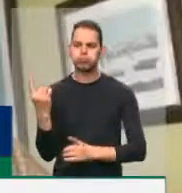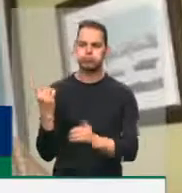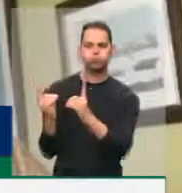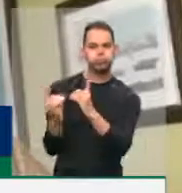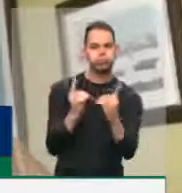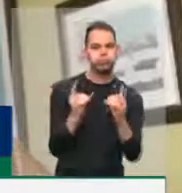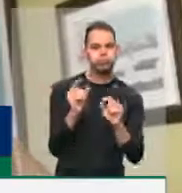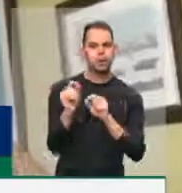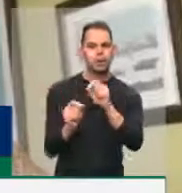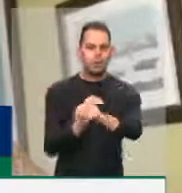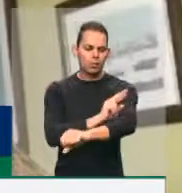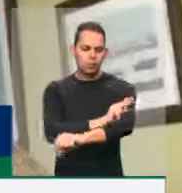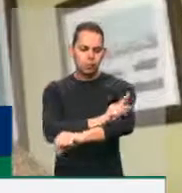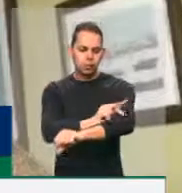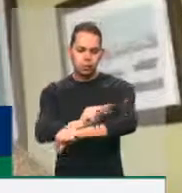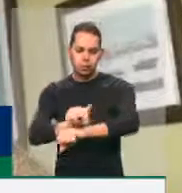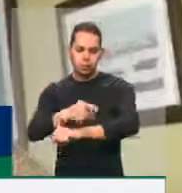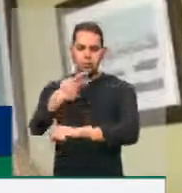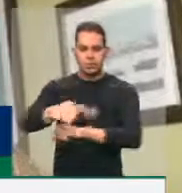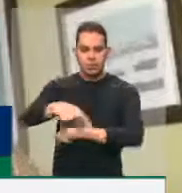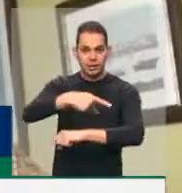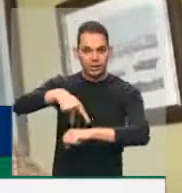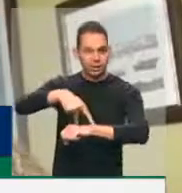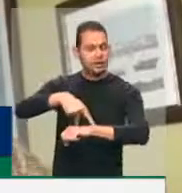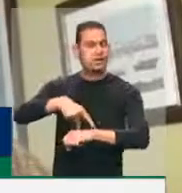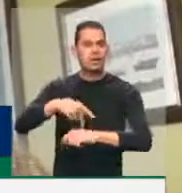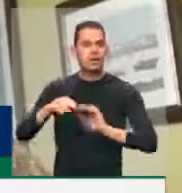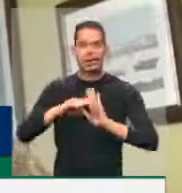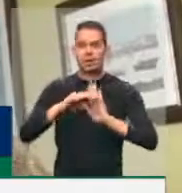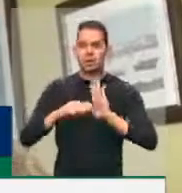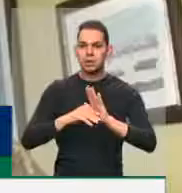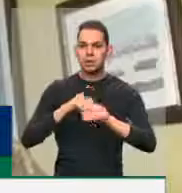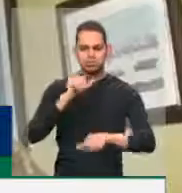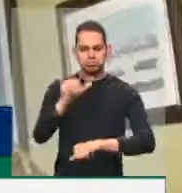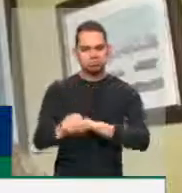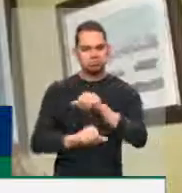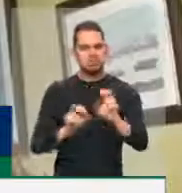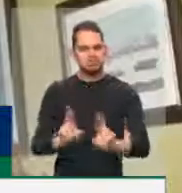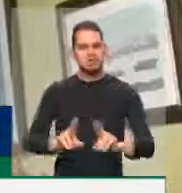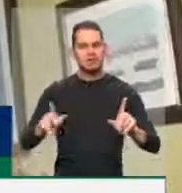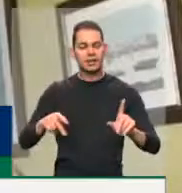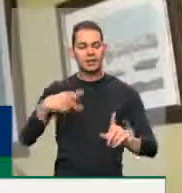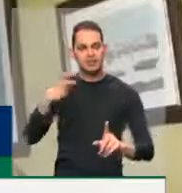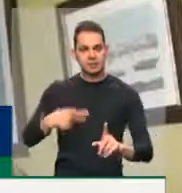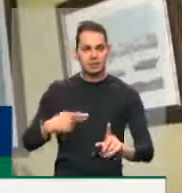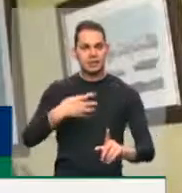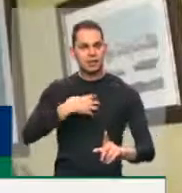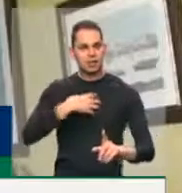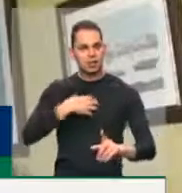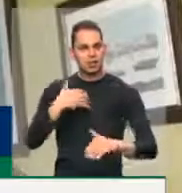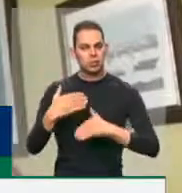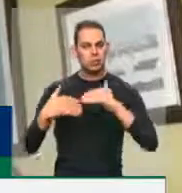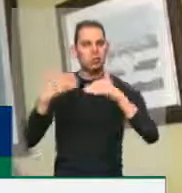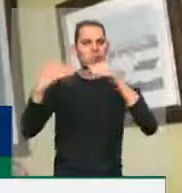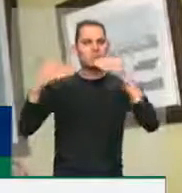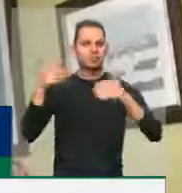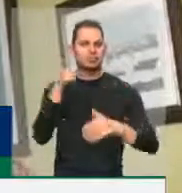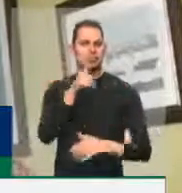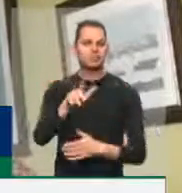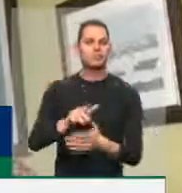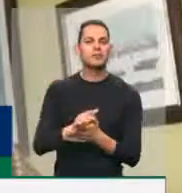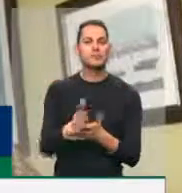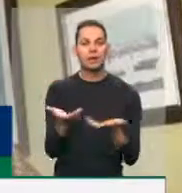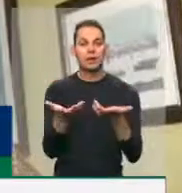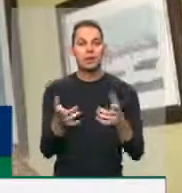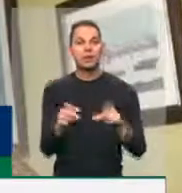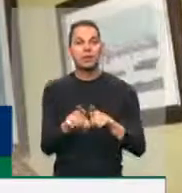o racismo em nosso país. Extremamente inovador e importante que a Bahia desse primeiro passo. Mas, senhor presidente, quero também